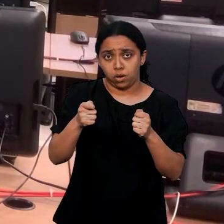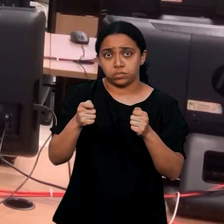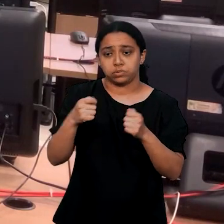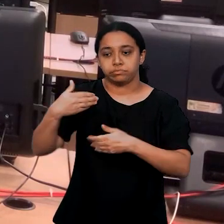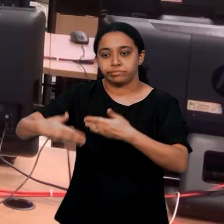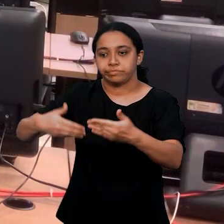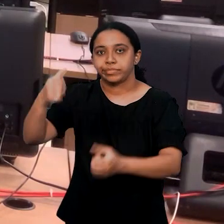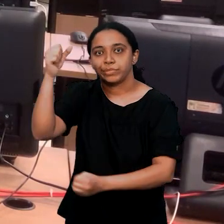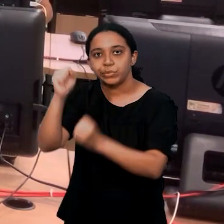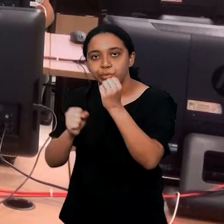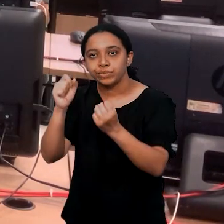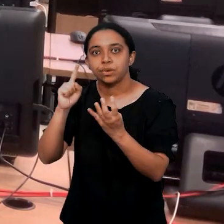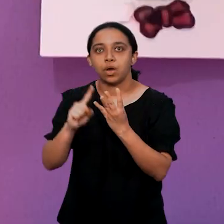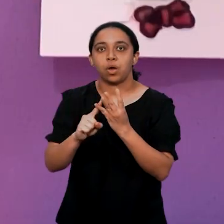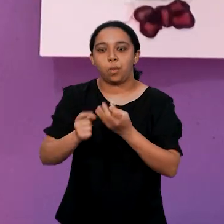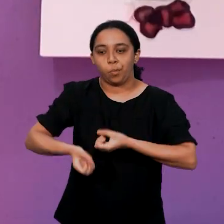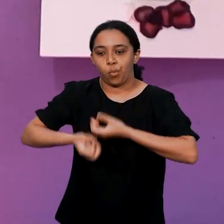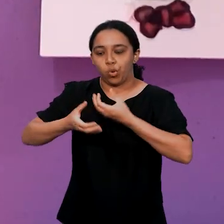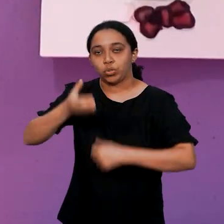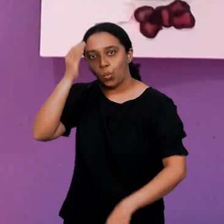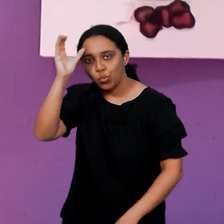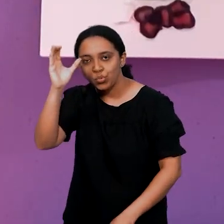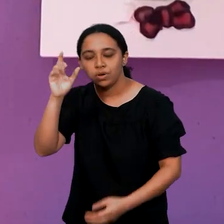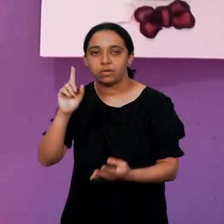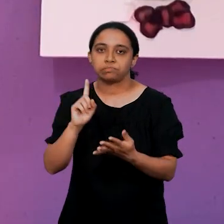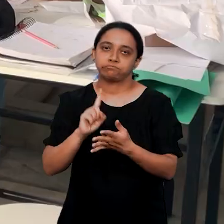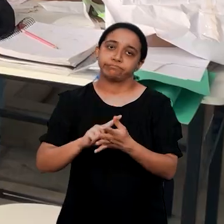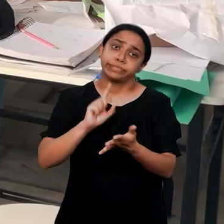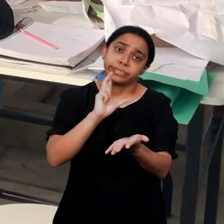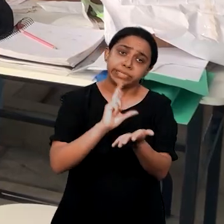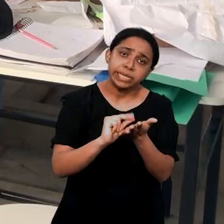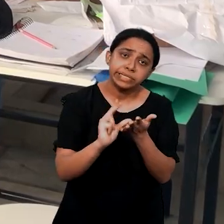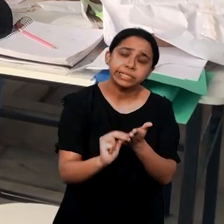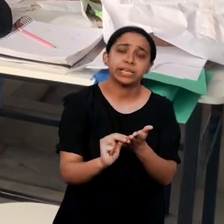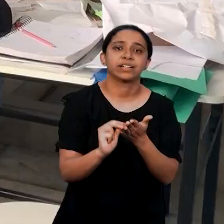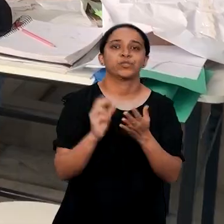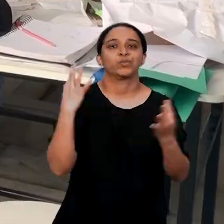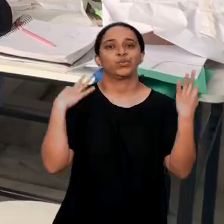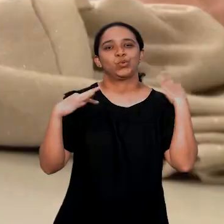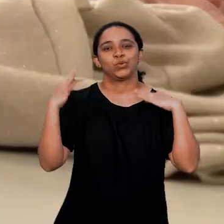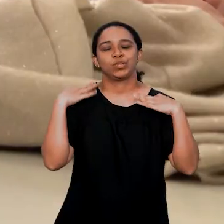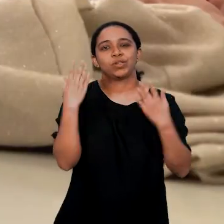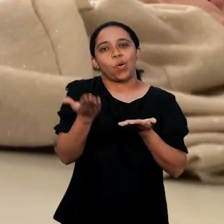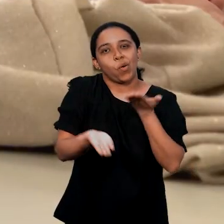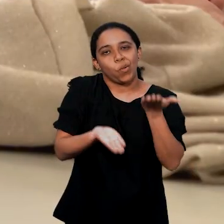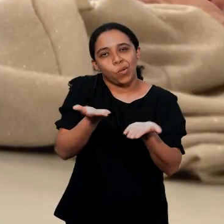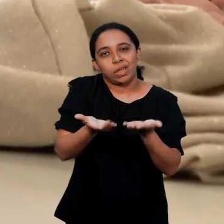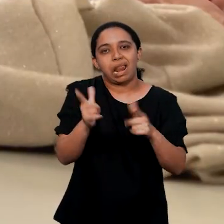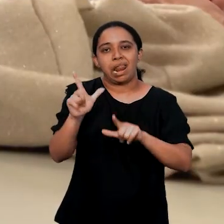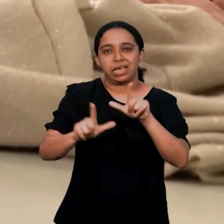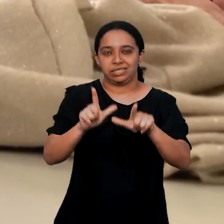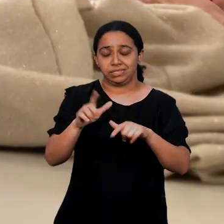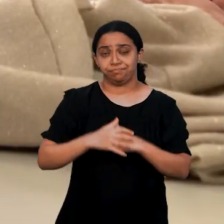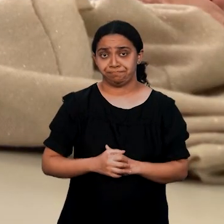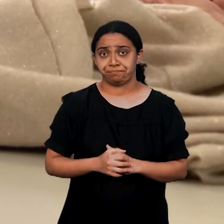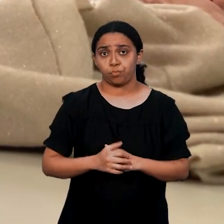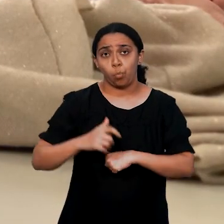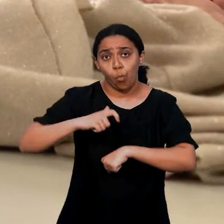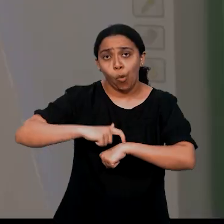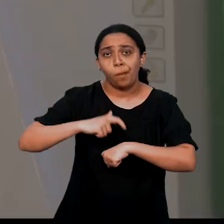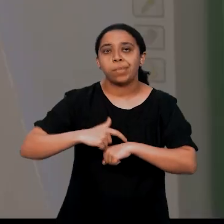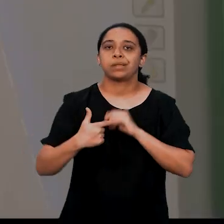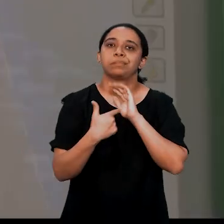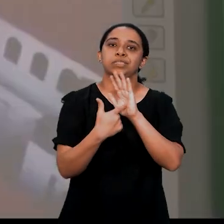controle de processos industriais, produção cultural, design, turismo, hospitalidade e lazer.